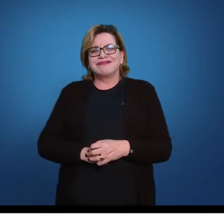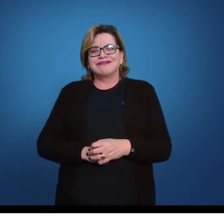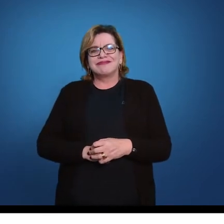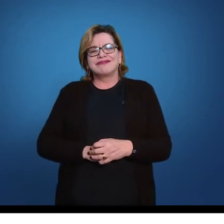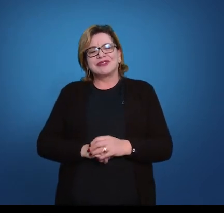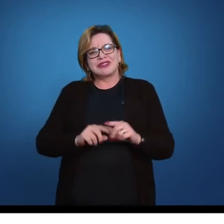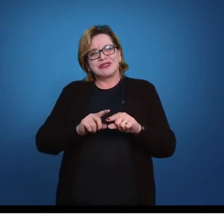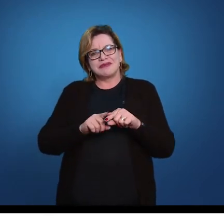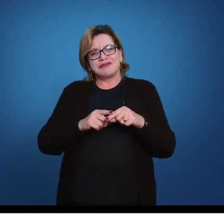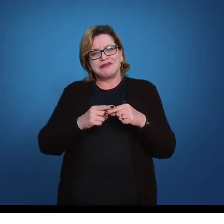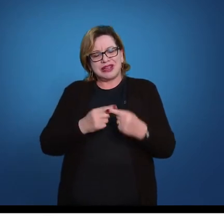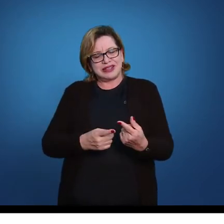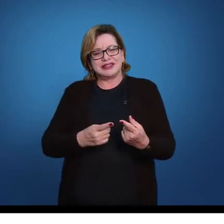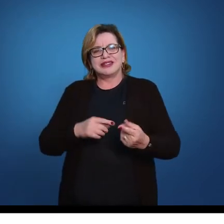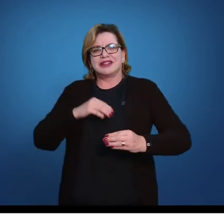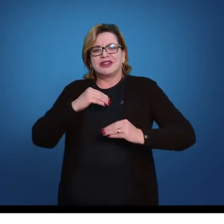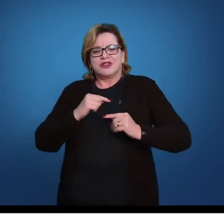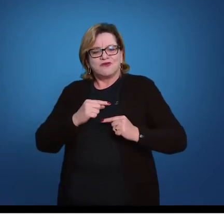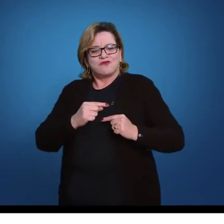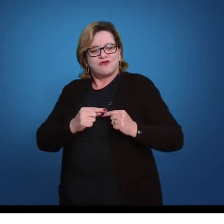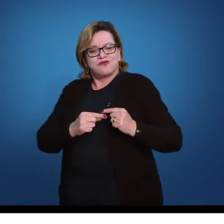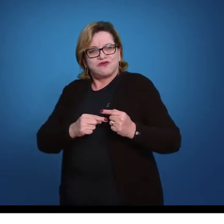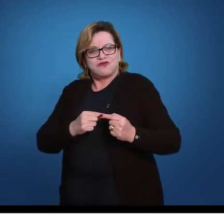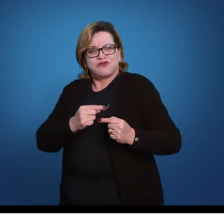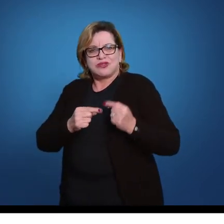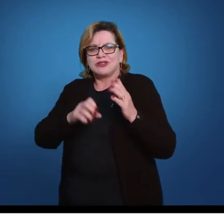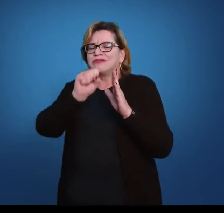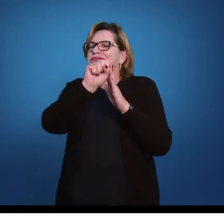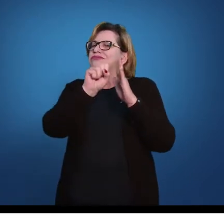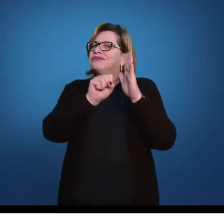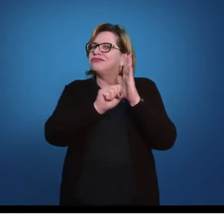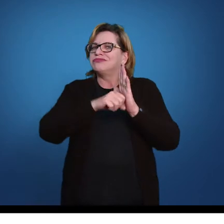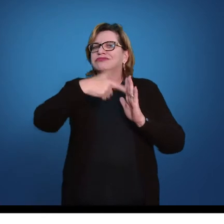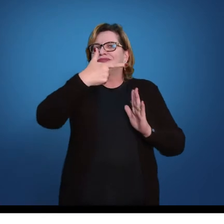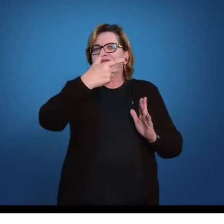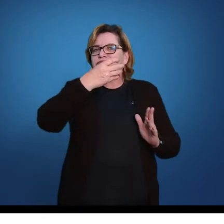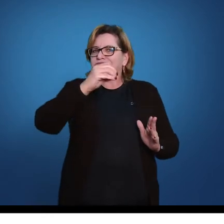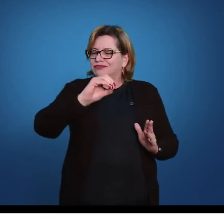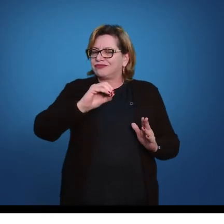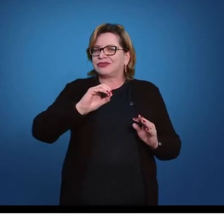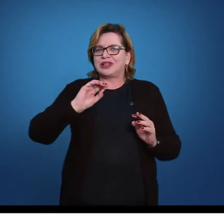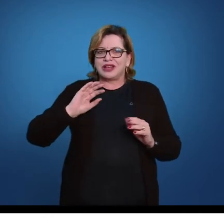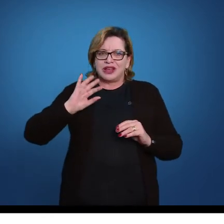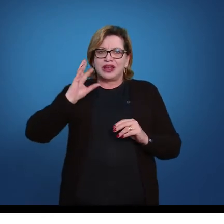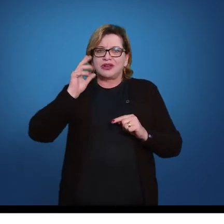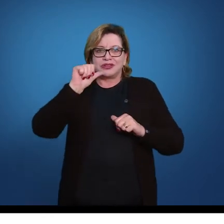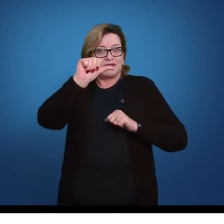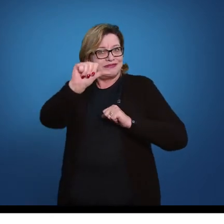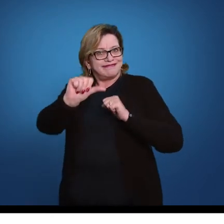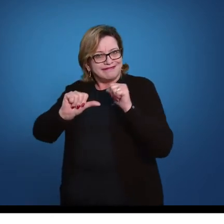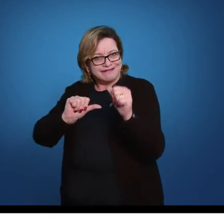Mas, esse processo, ao longo do século XX, passou por algumas transformações.